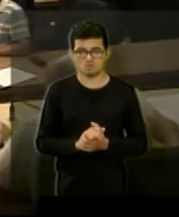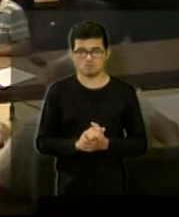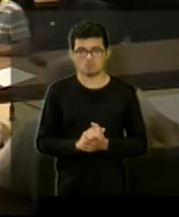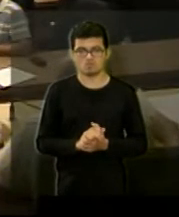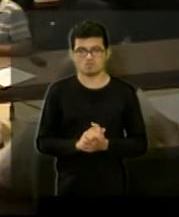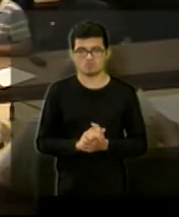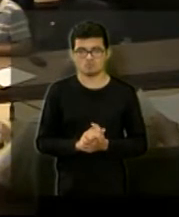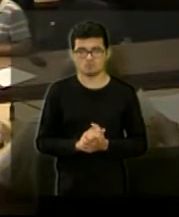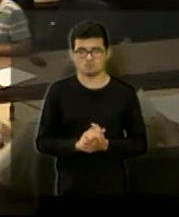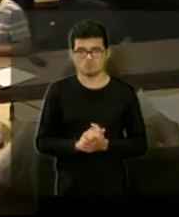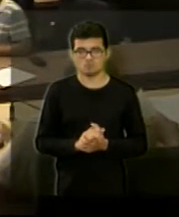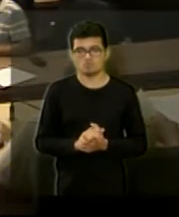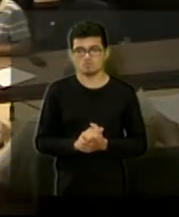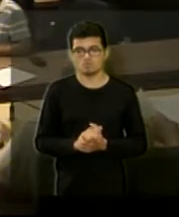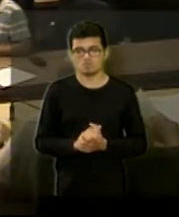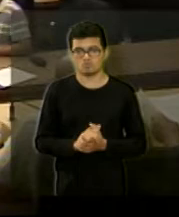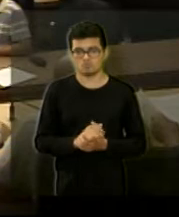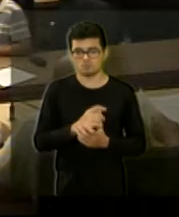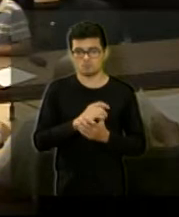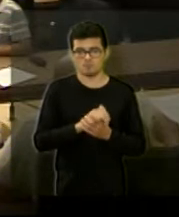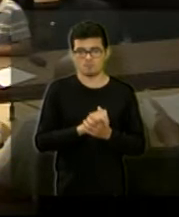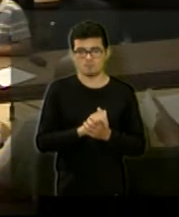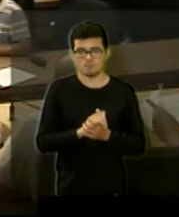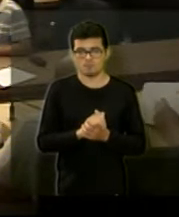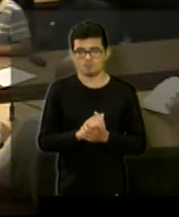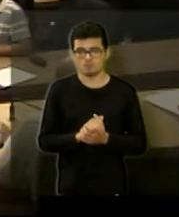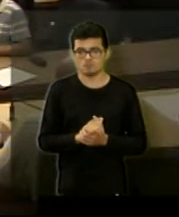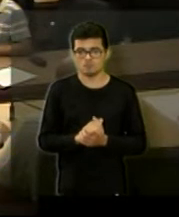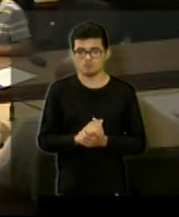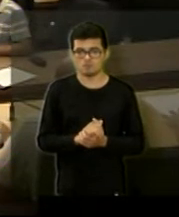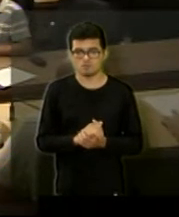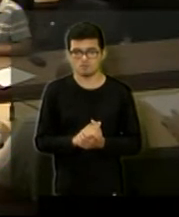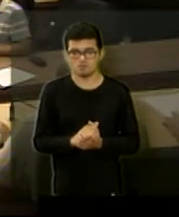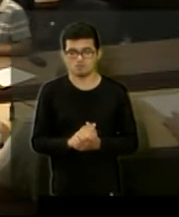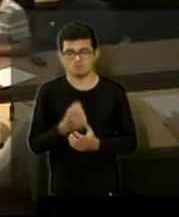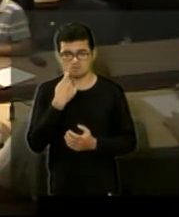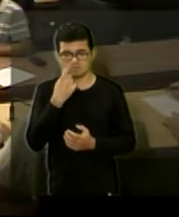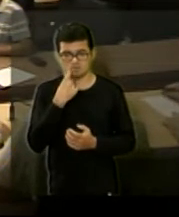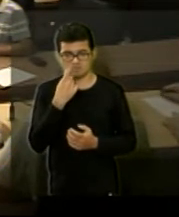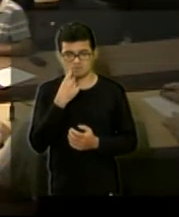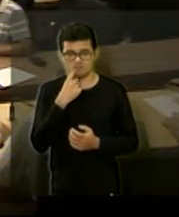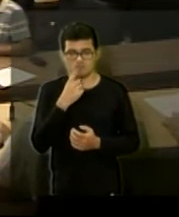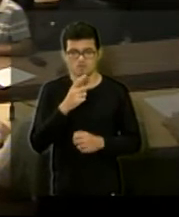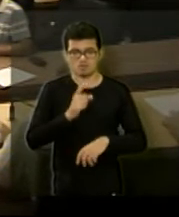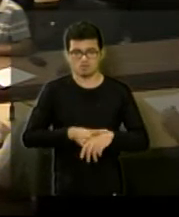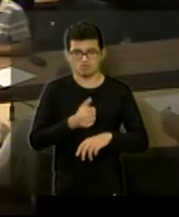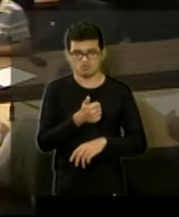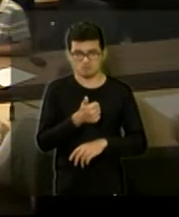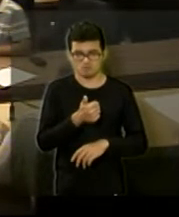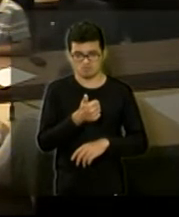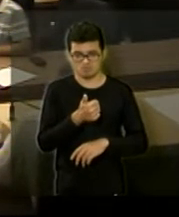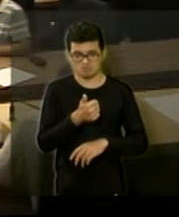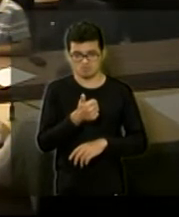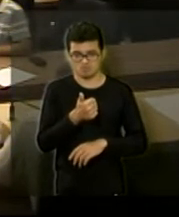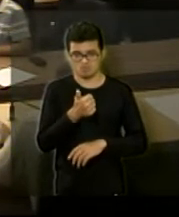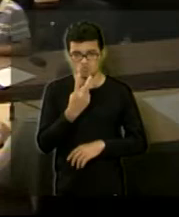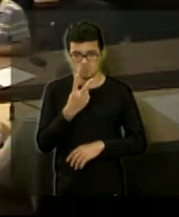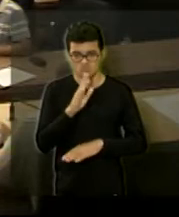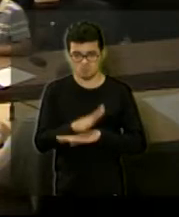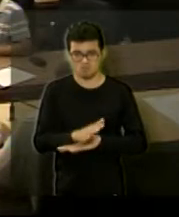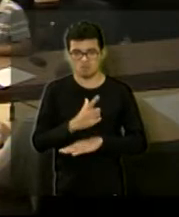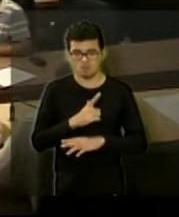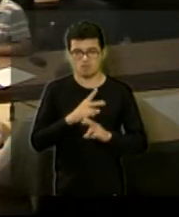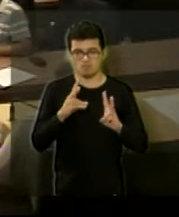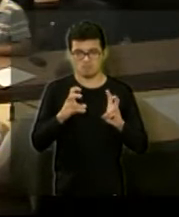não é à noite ainda talvez quando que é aí sexta sexta-feira 14 horas que deve ser então especificamente